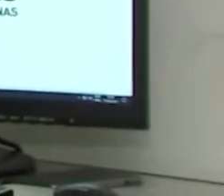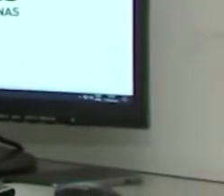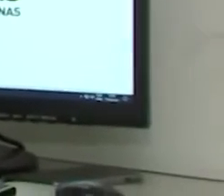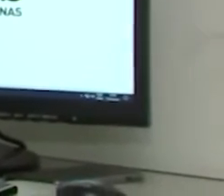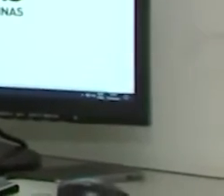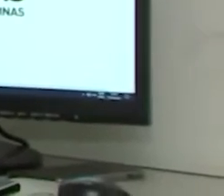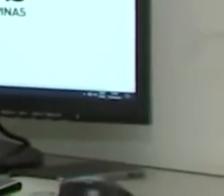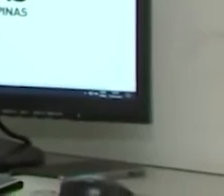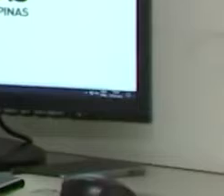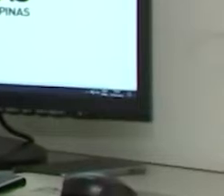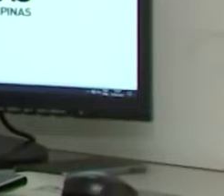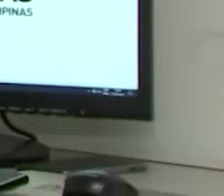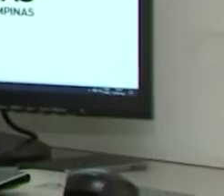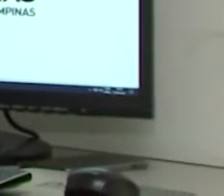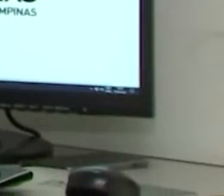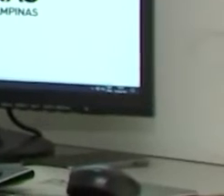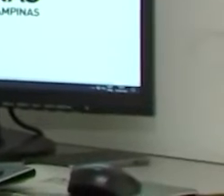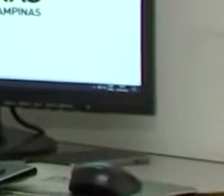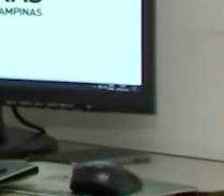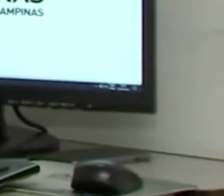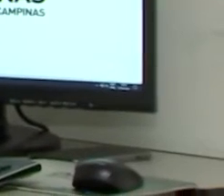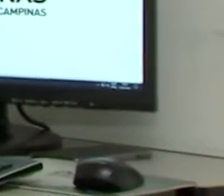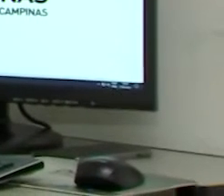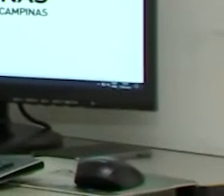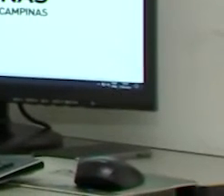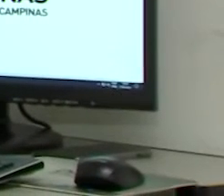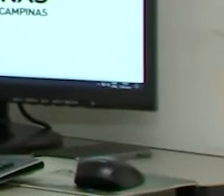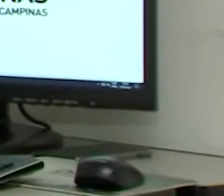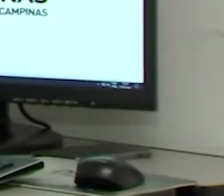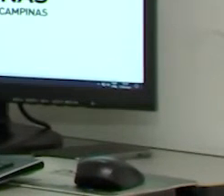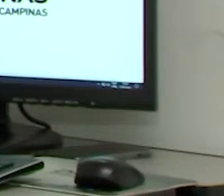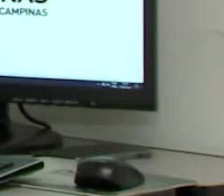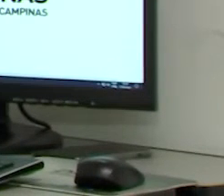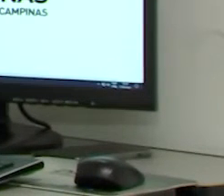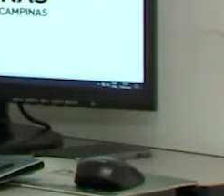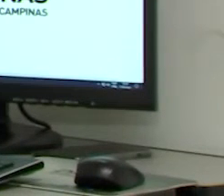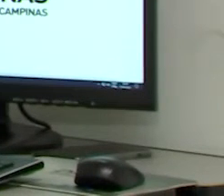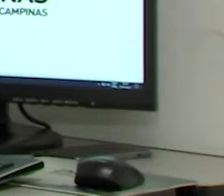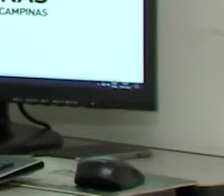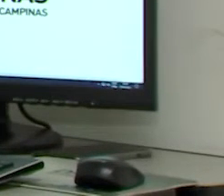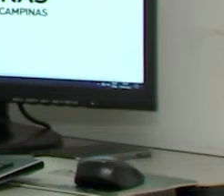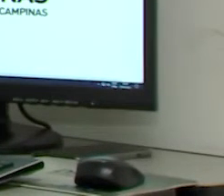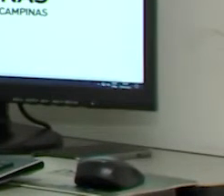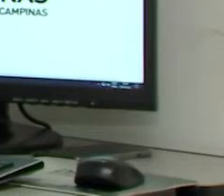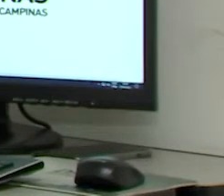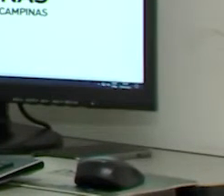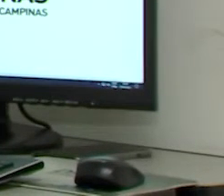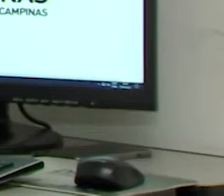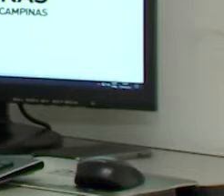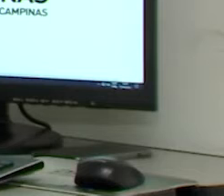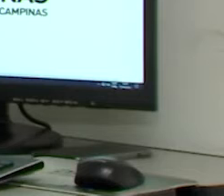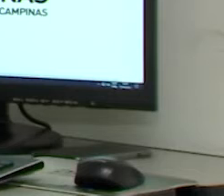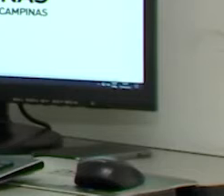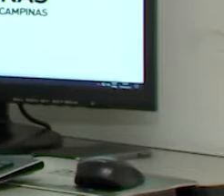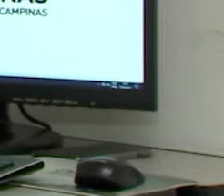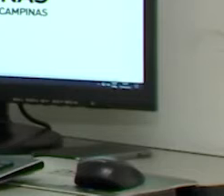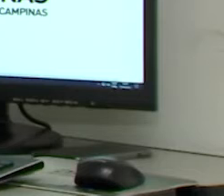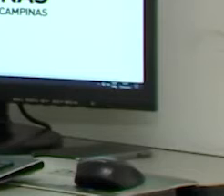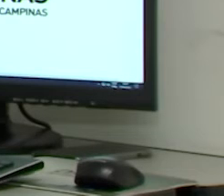CNPJ da empresa, o endereço físico e o telefone. Identificado esses requisitos, ele já tem